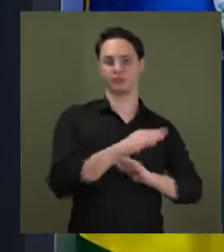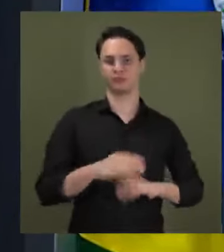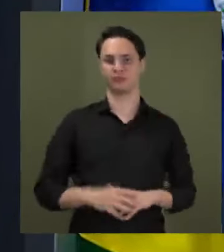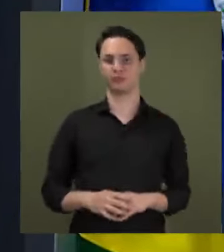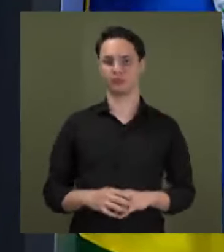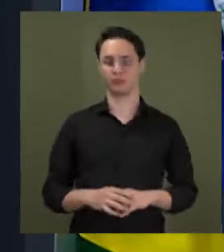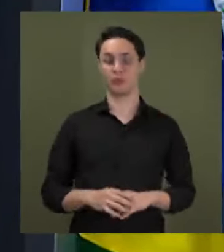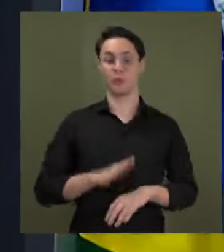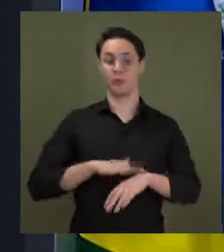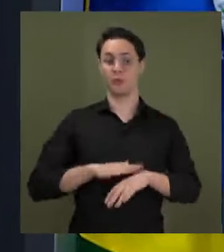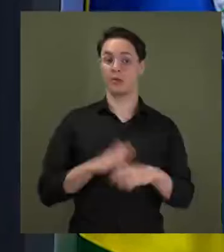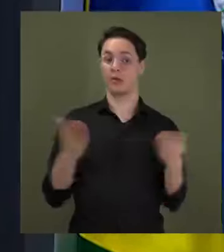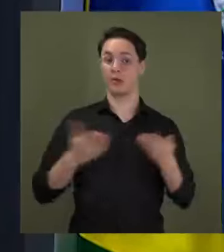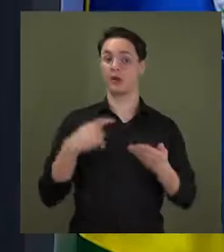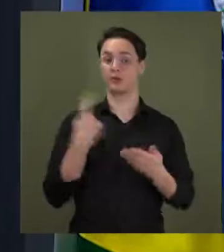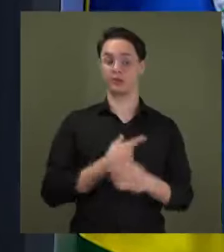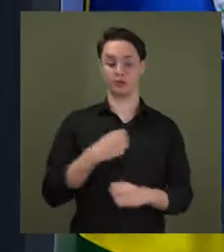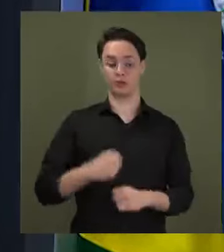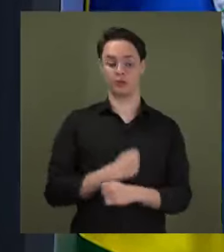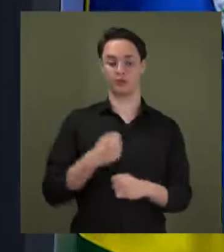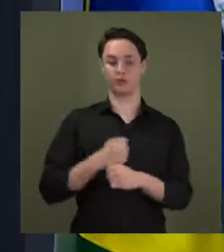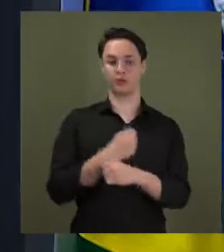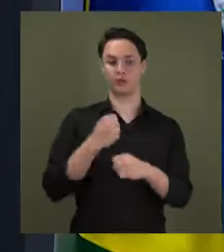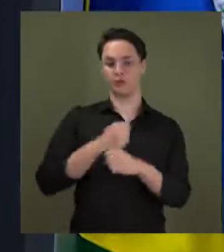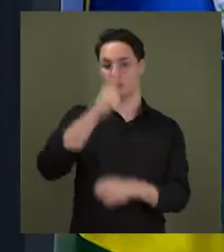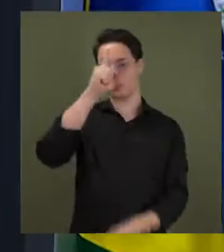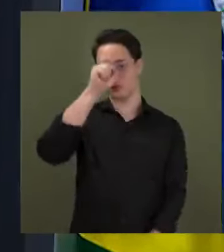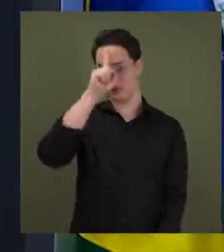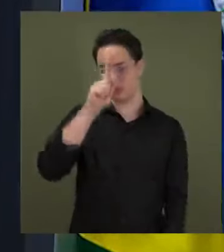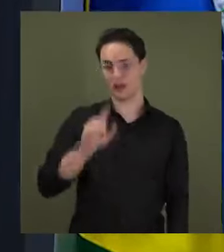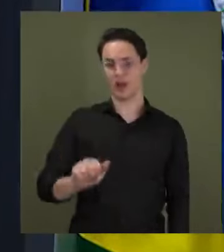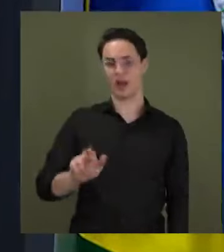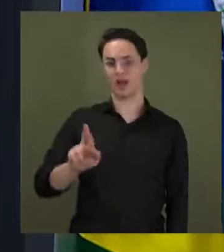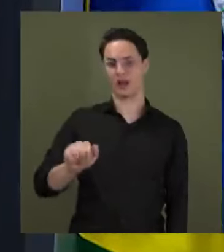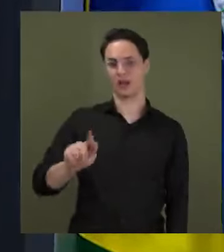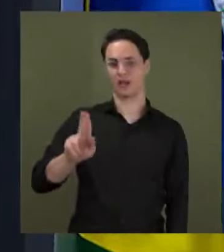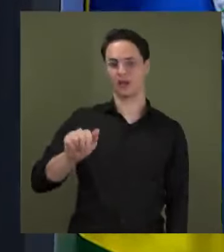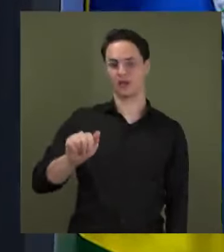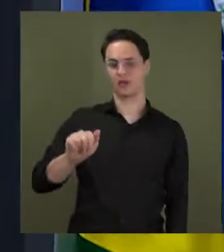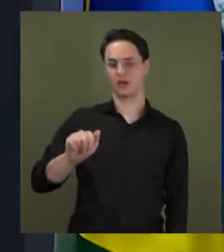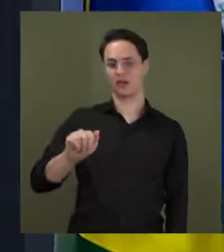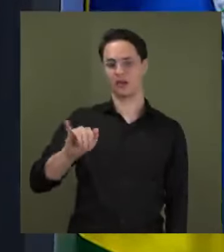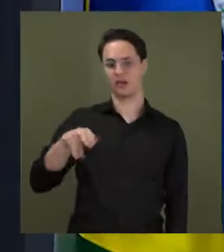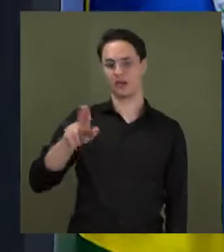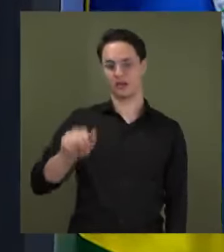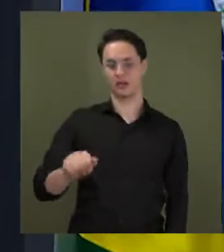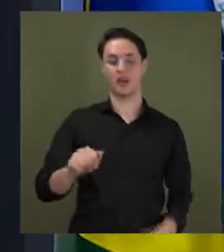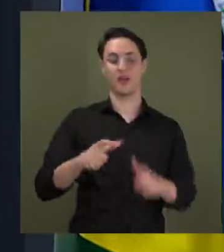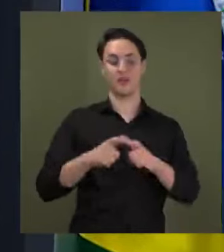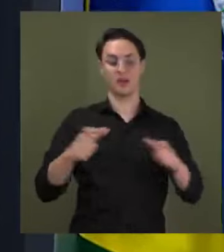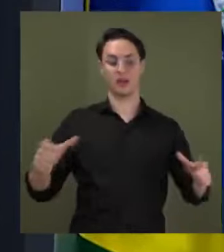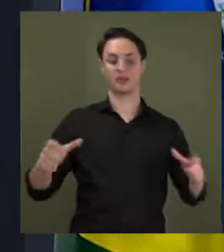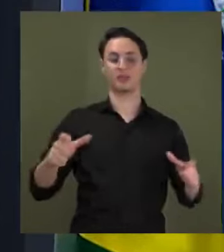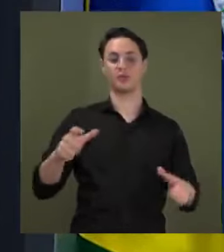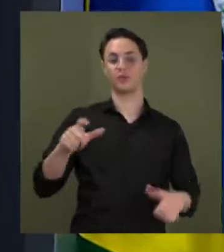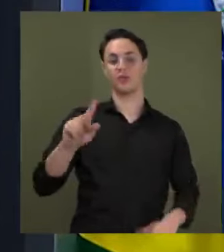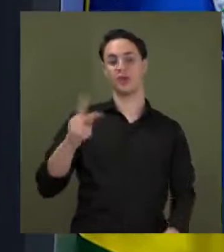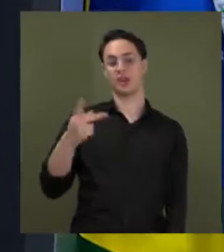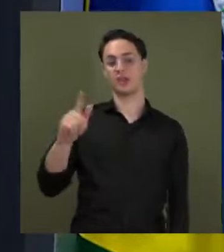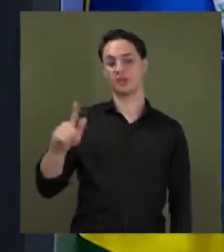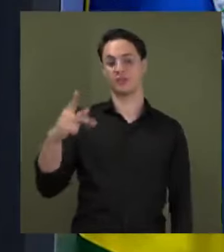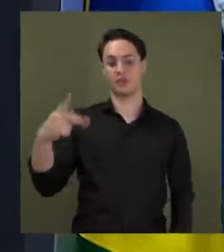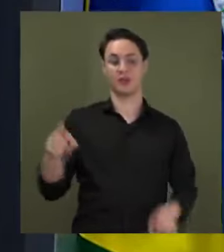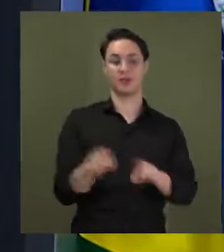estamos, nesse momento, construindo o Hospital Regional de Araguaína, a adequação e ampliação do HGP, e mais de 32